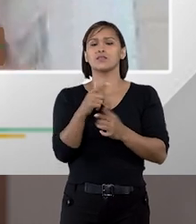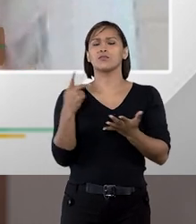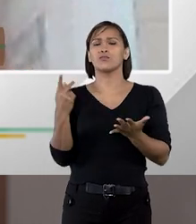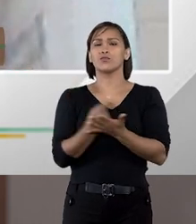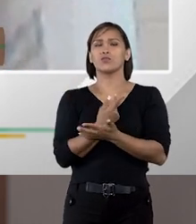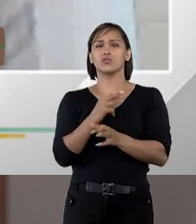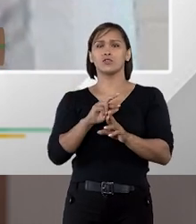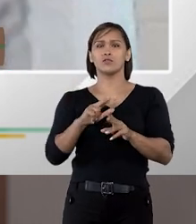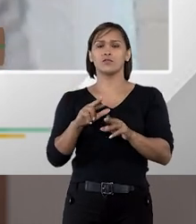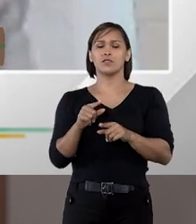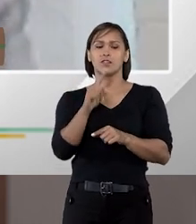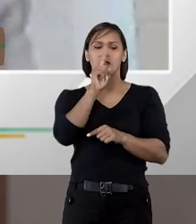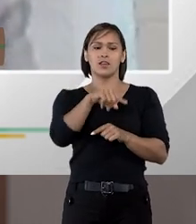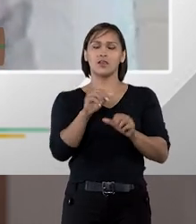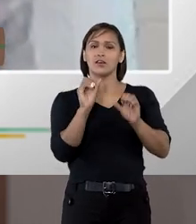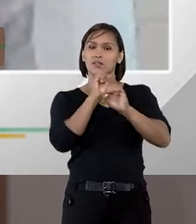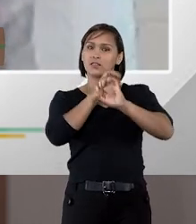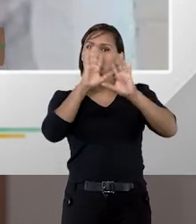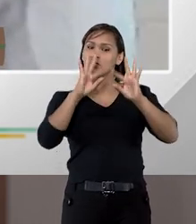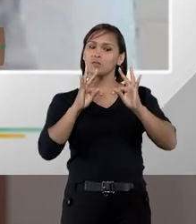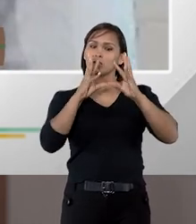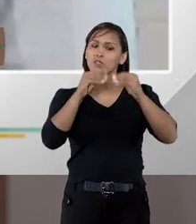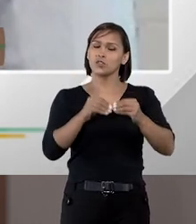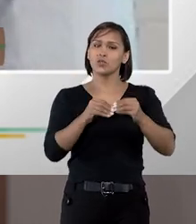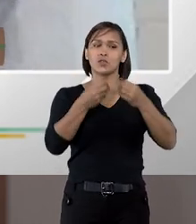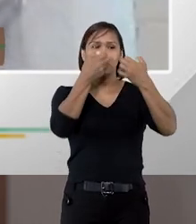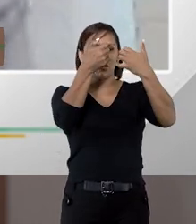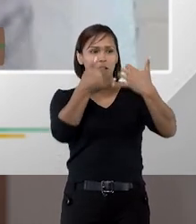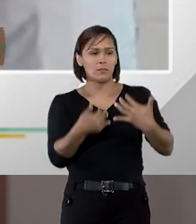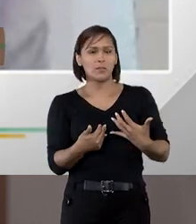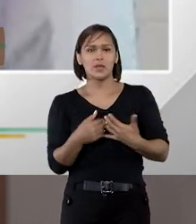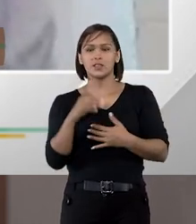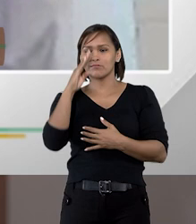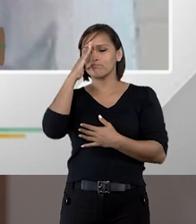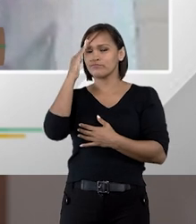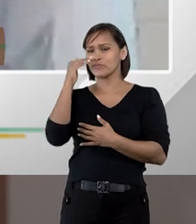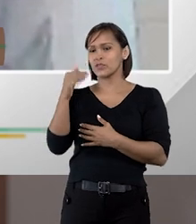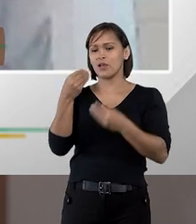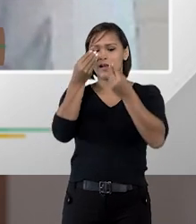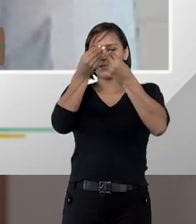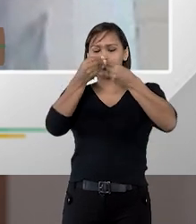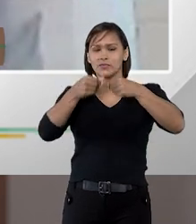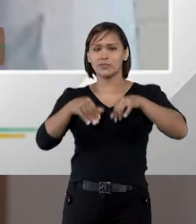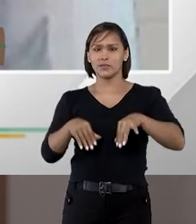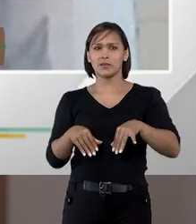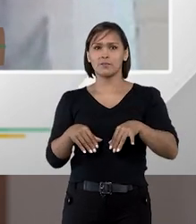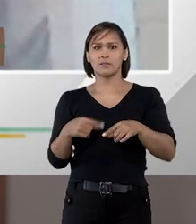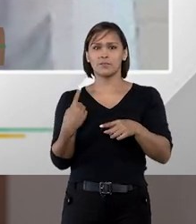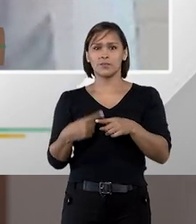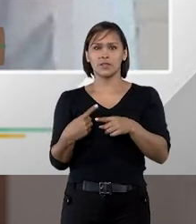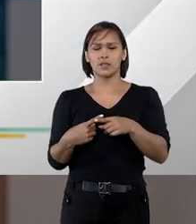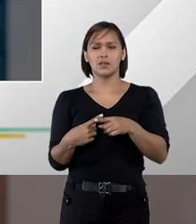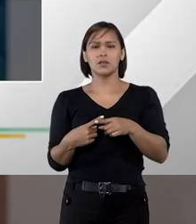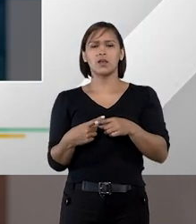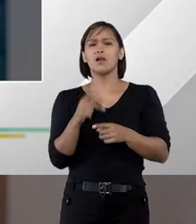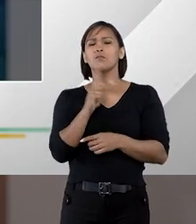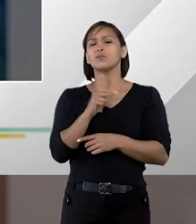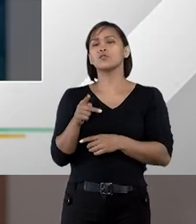não for assim aquela transparência toda que eu acabei de elogiar cai por terra né